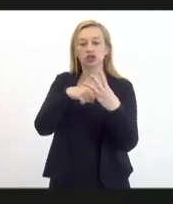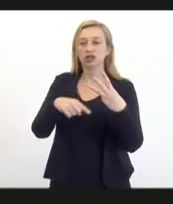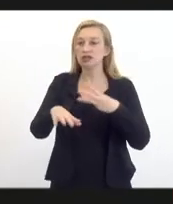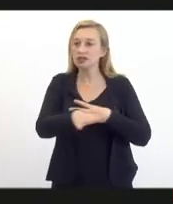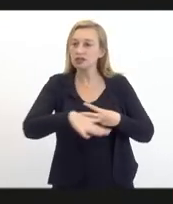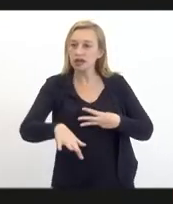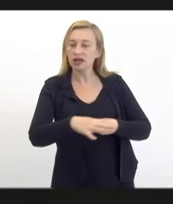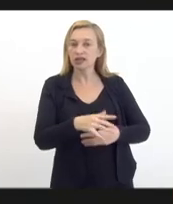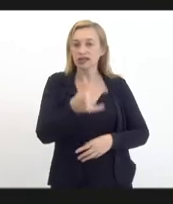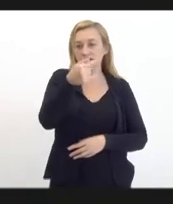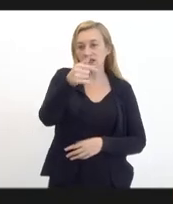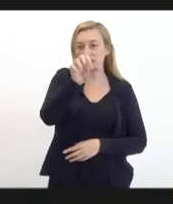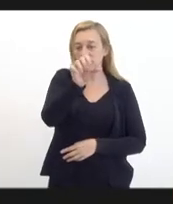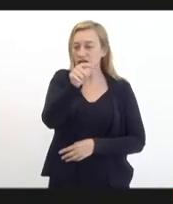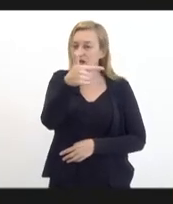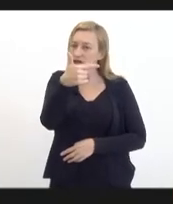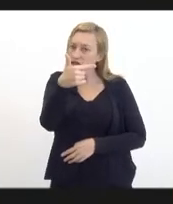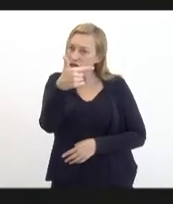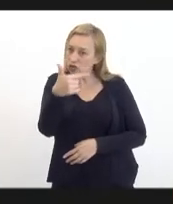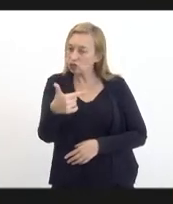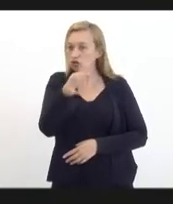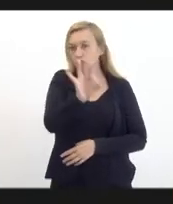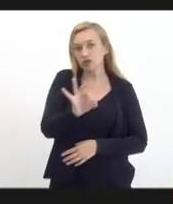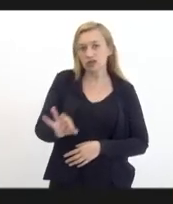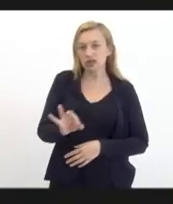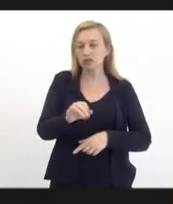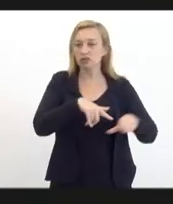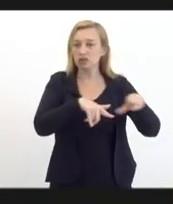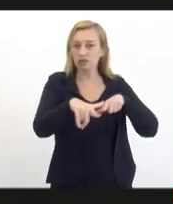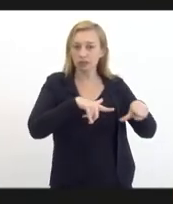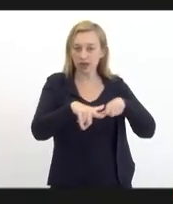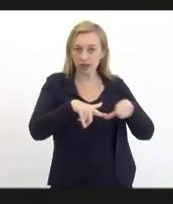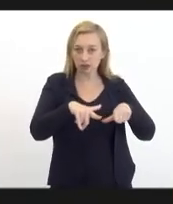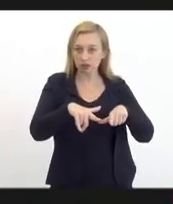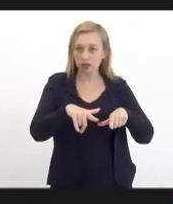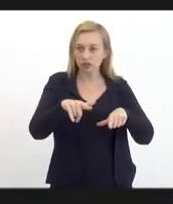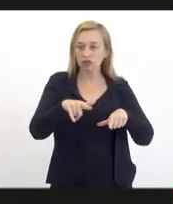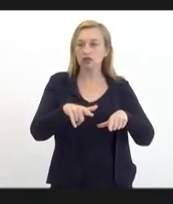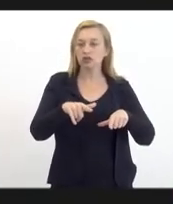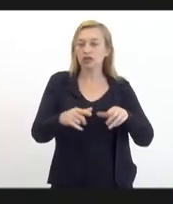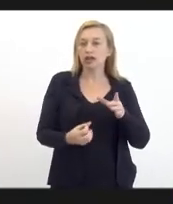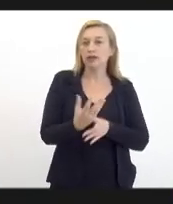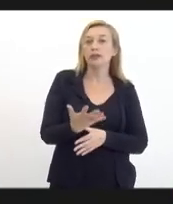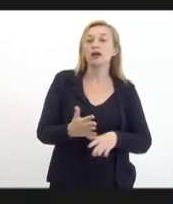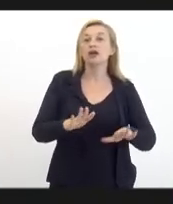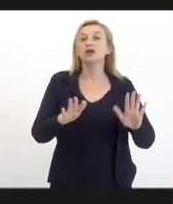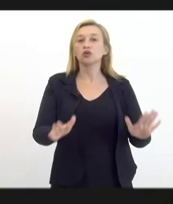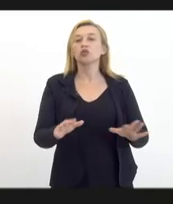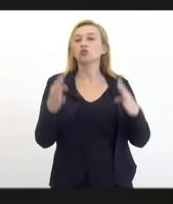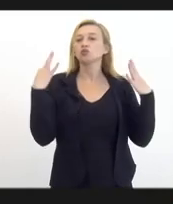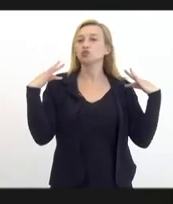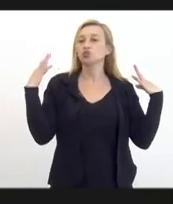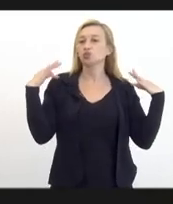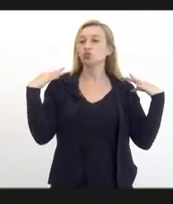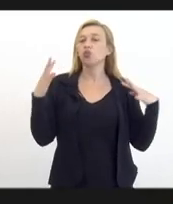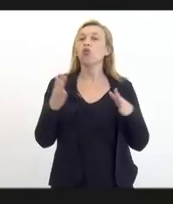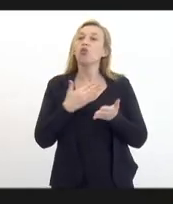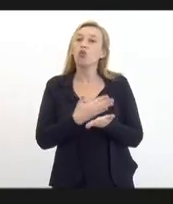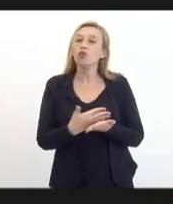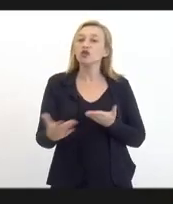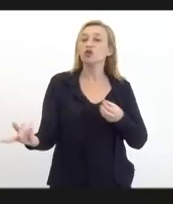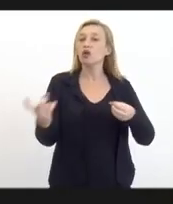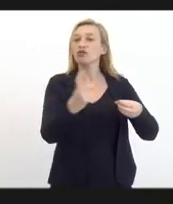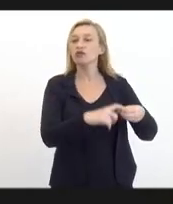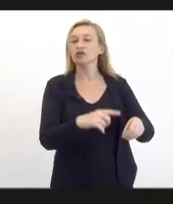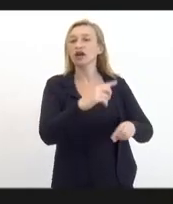por 72%, mais de 70% dos empregos formais gerados, sendo que o turismo começou a voltar